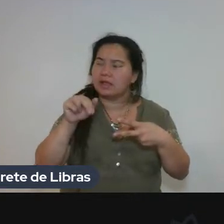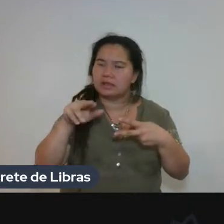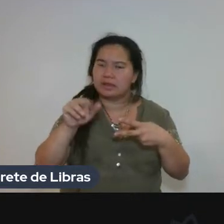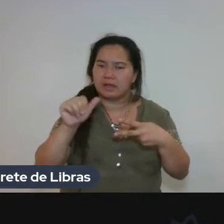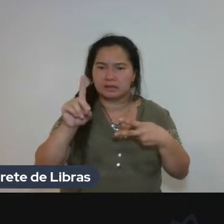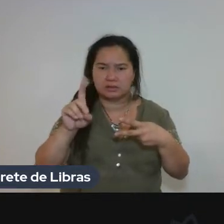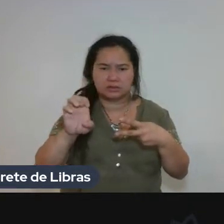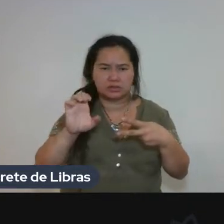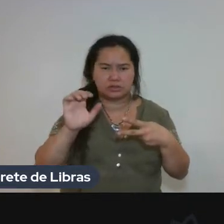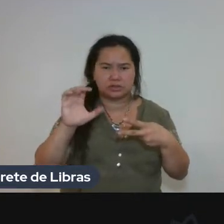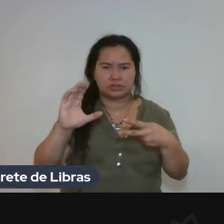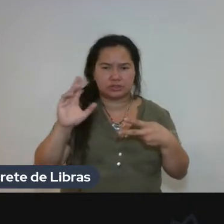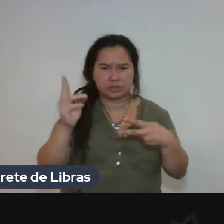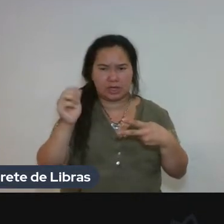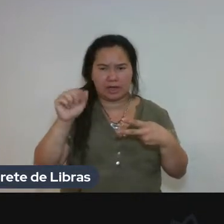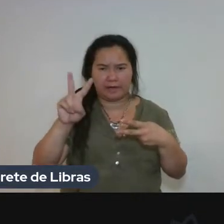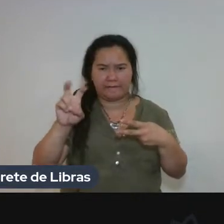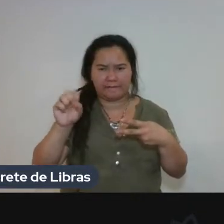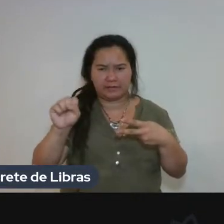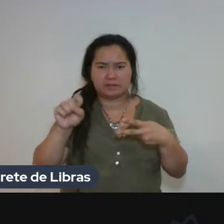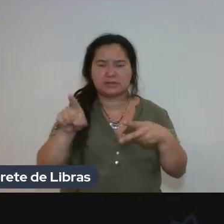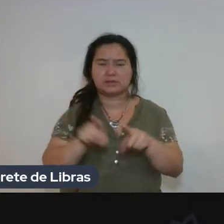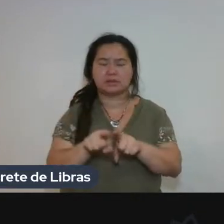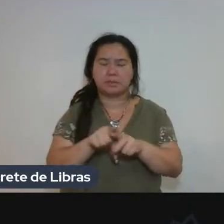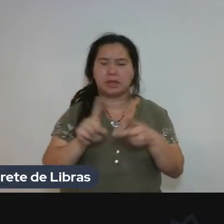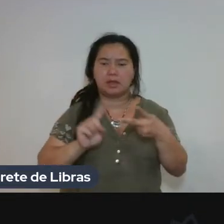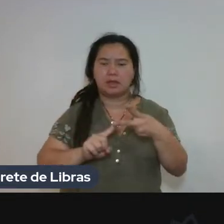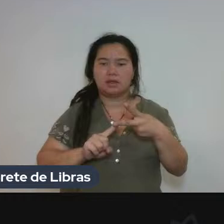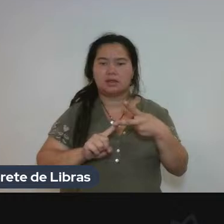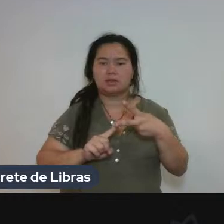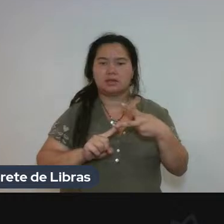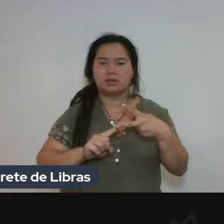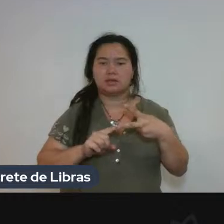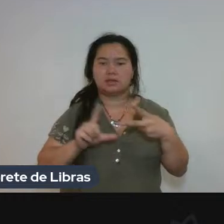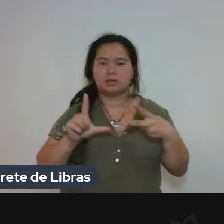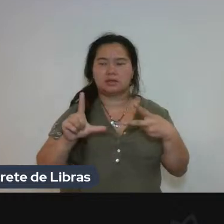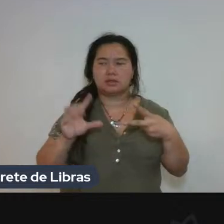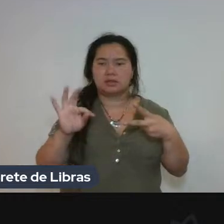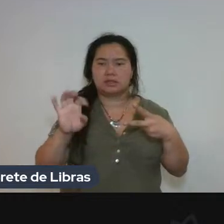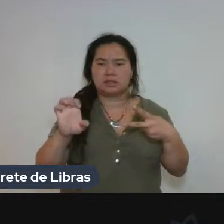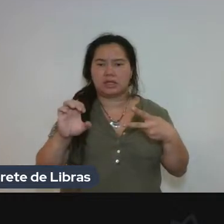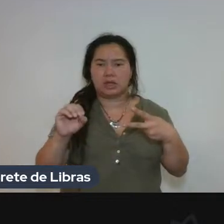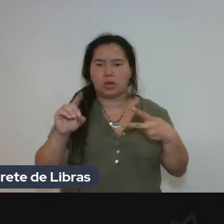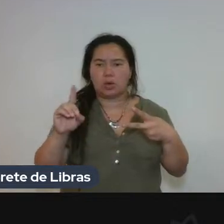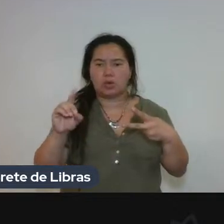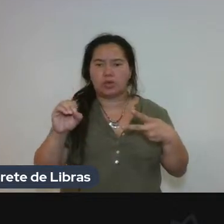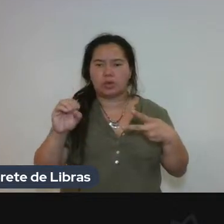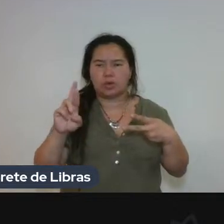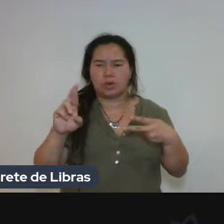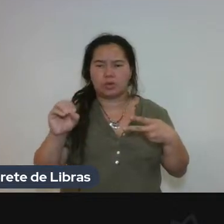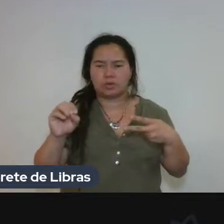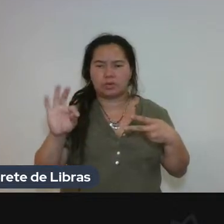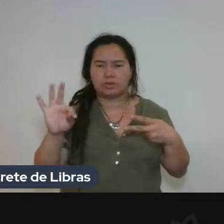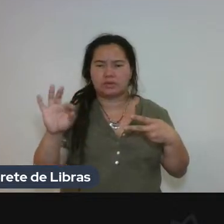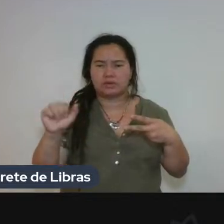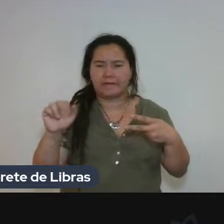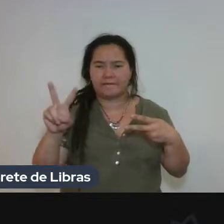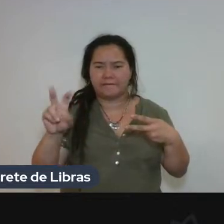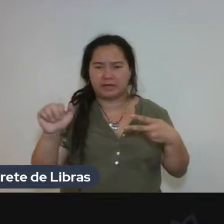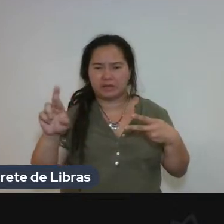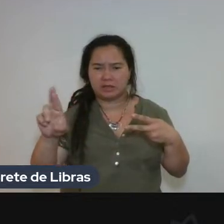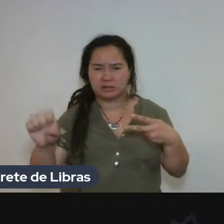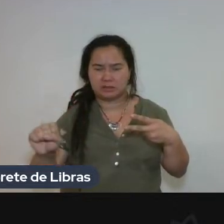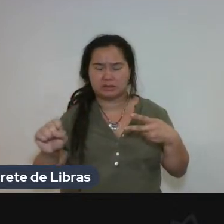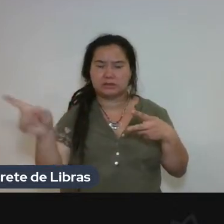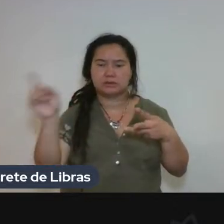professores da psicanálise no Brasil. E, por último, temos o Paulo Sérgio.